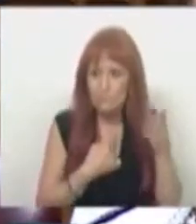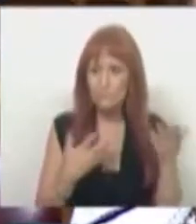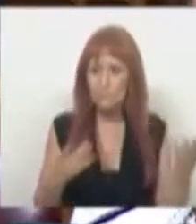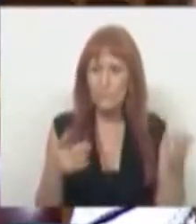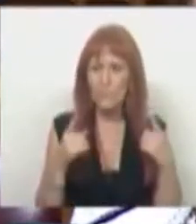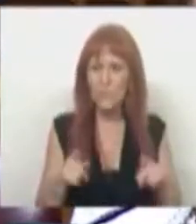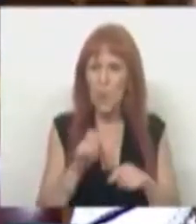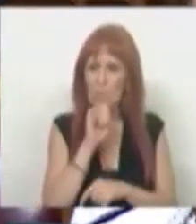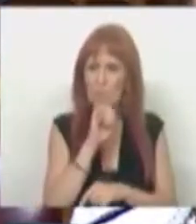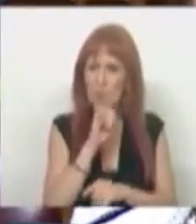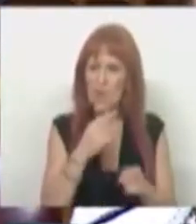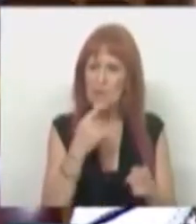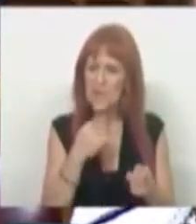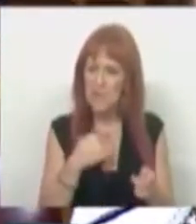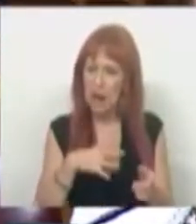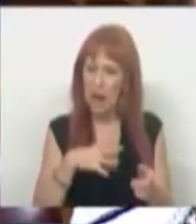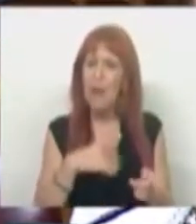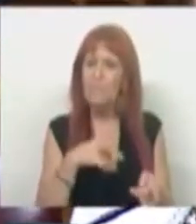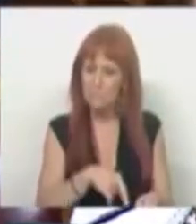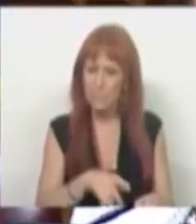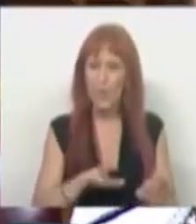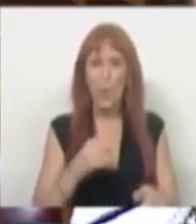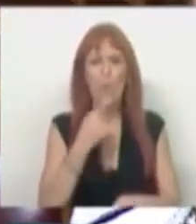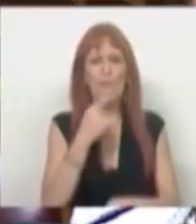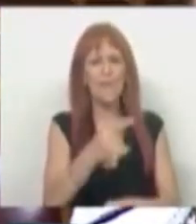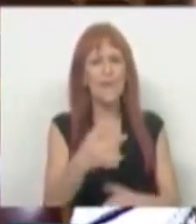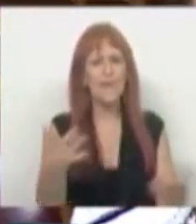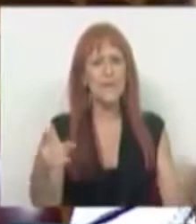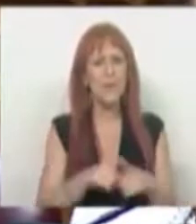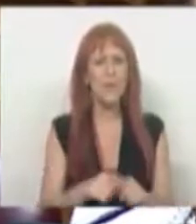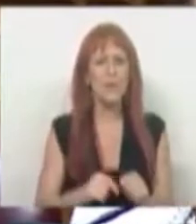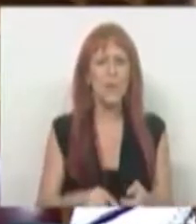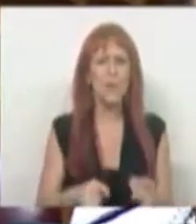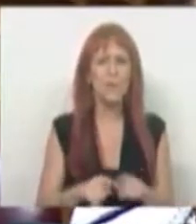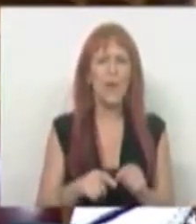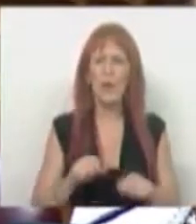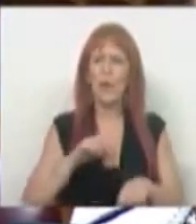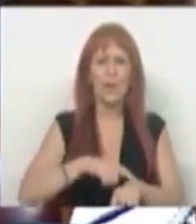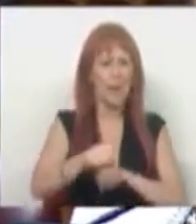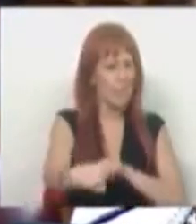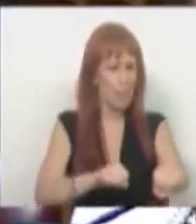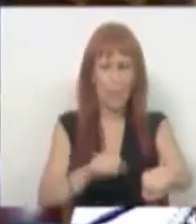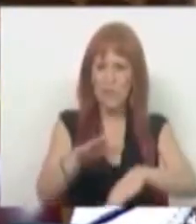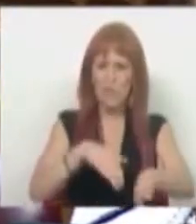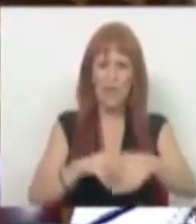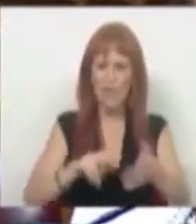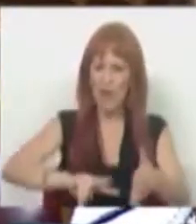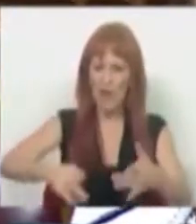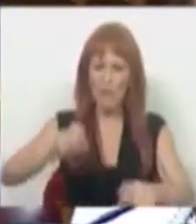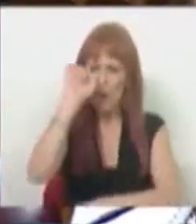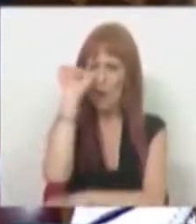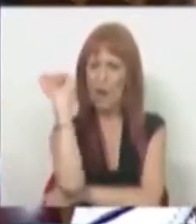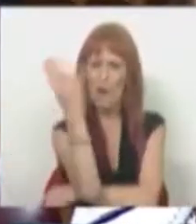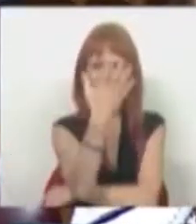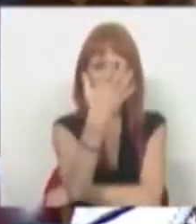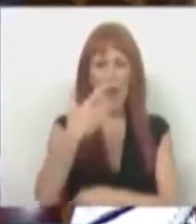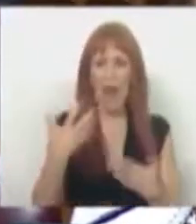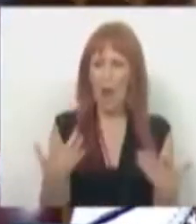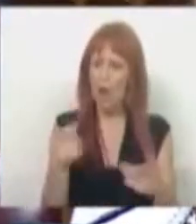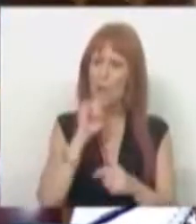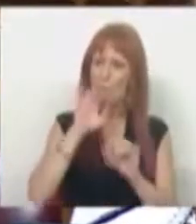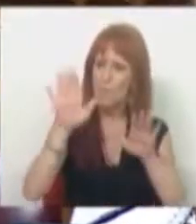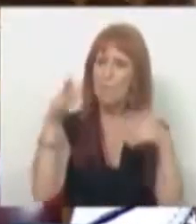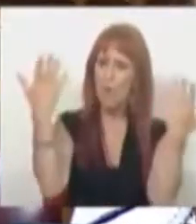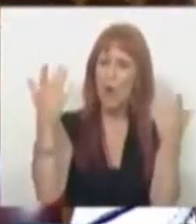terá a oportunidade de corrigir, quando mencionou que nem na ditadura se fez a reforma florestal que agora se pode